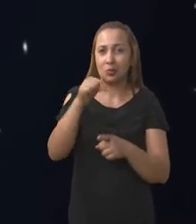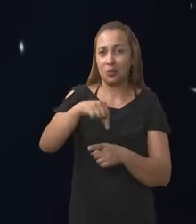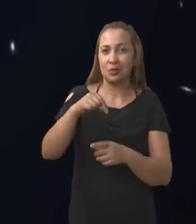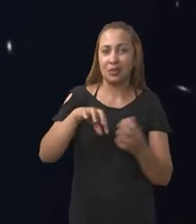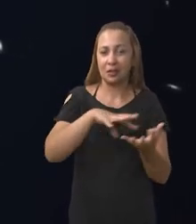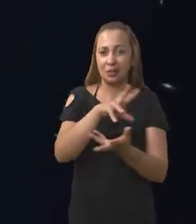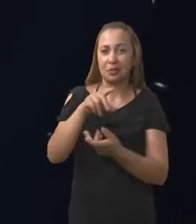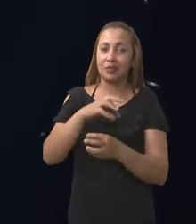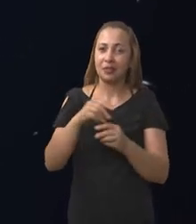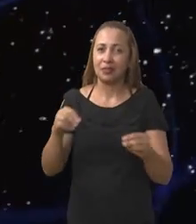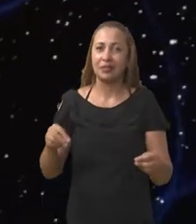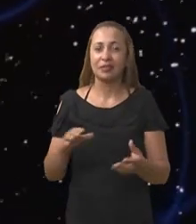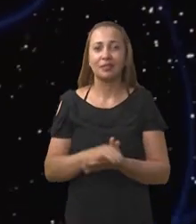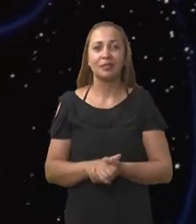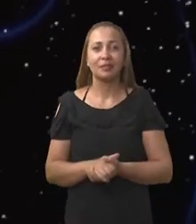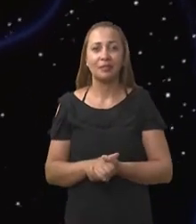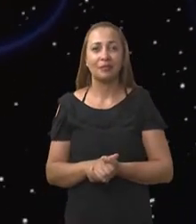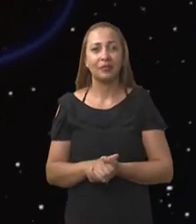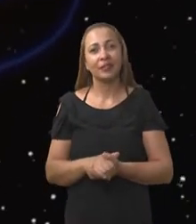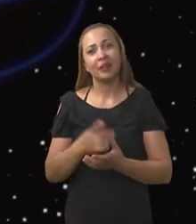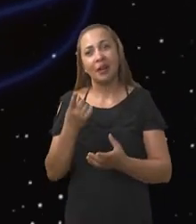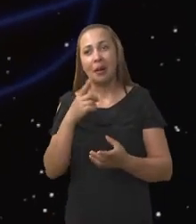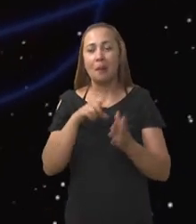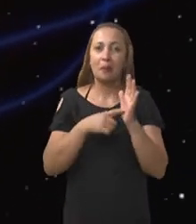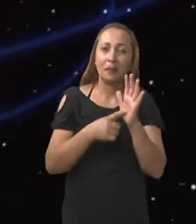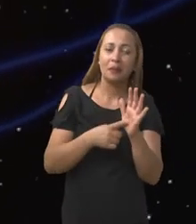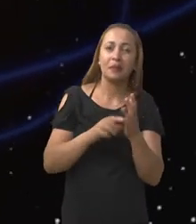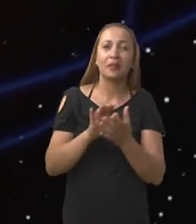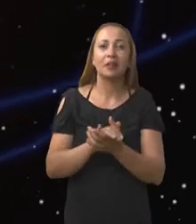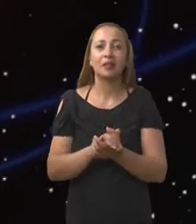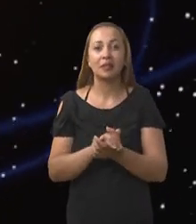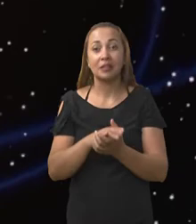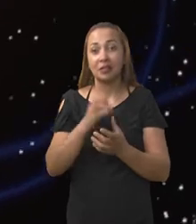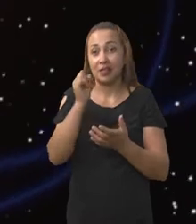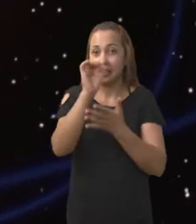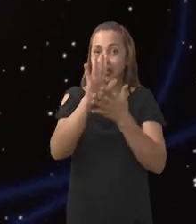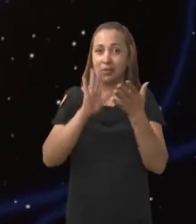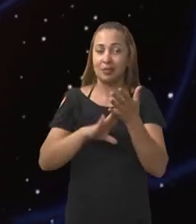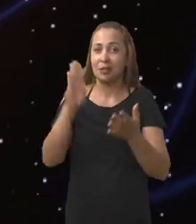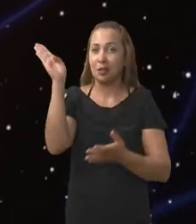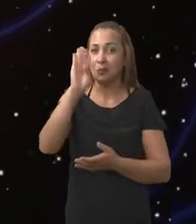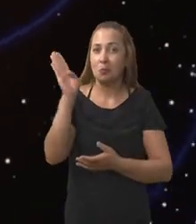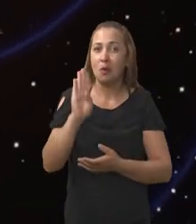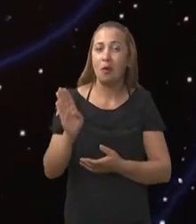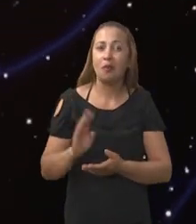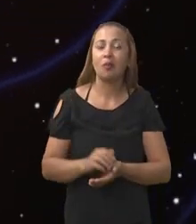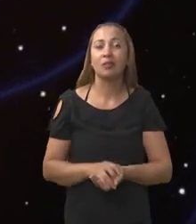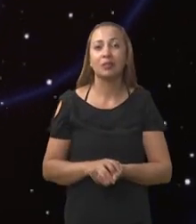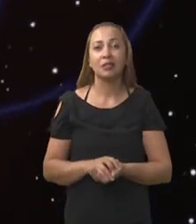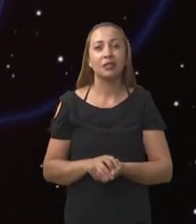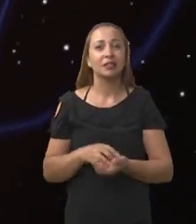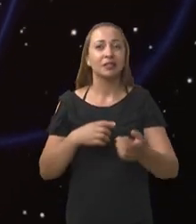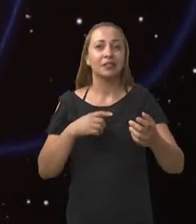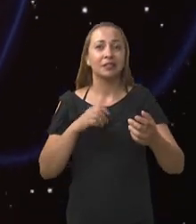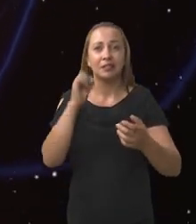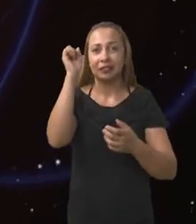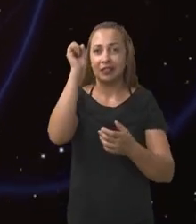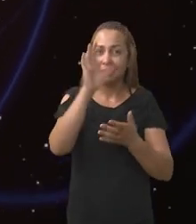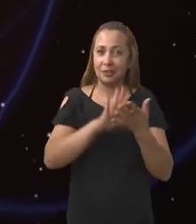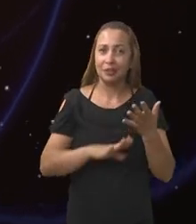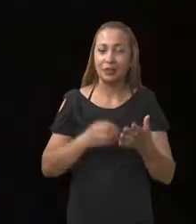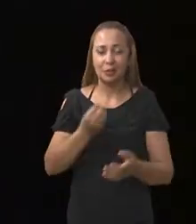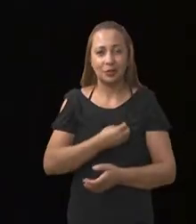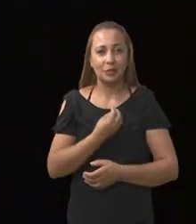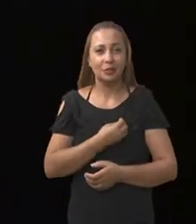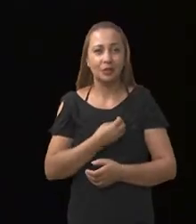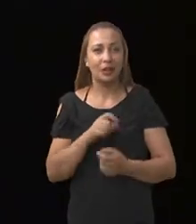aqui, ingredientes esses, indicativos de atividade biológica, de atividade de